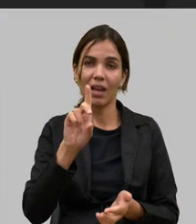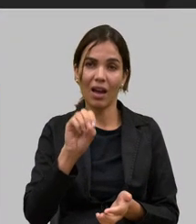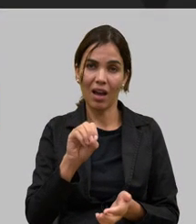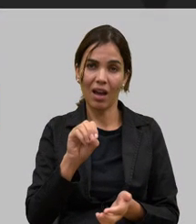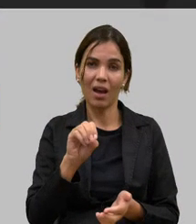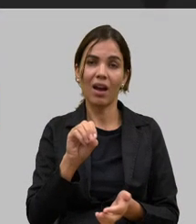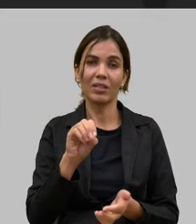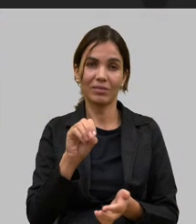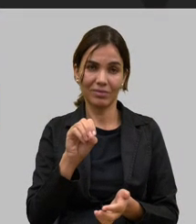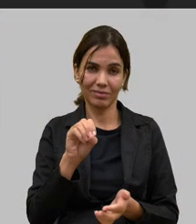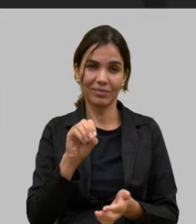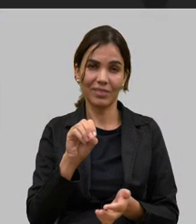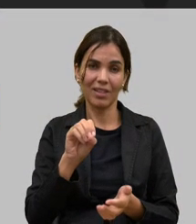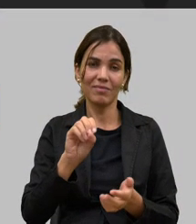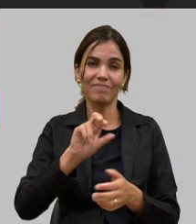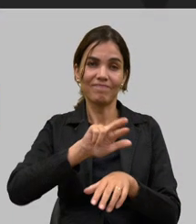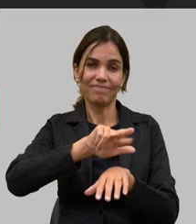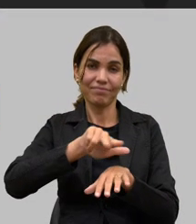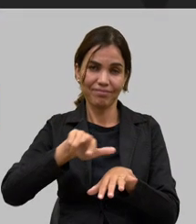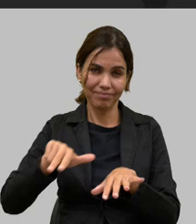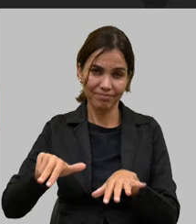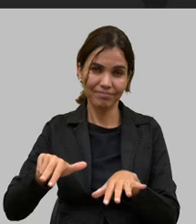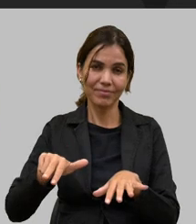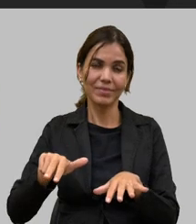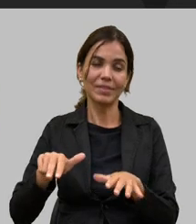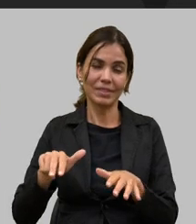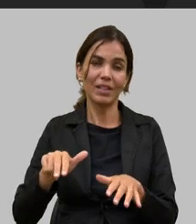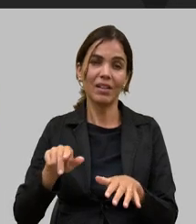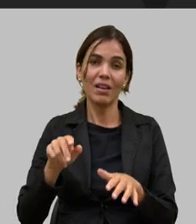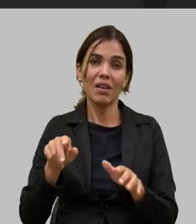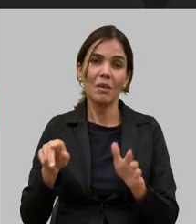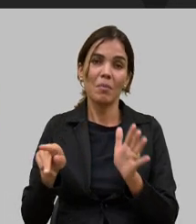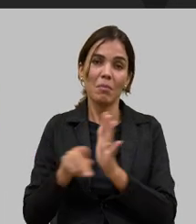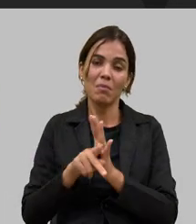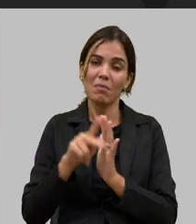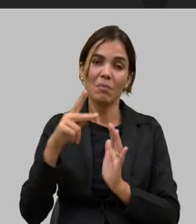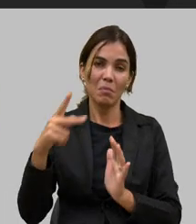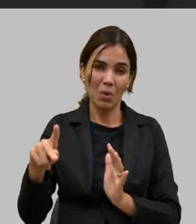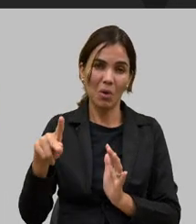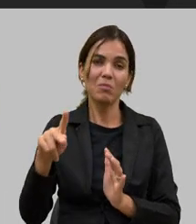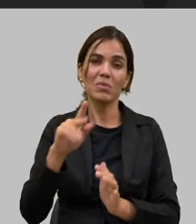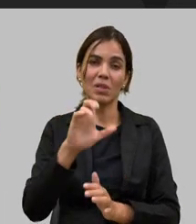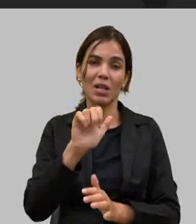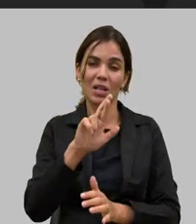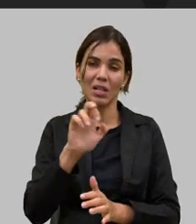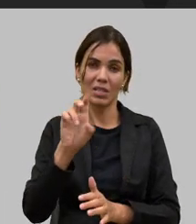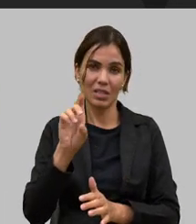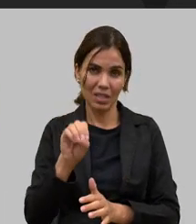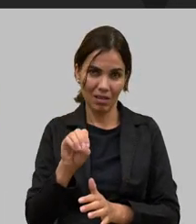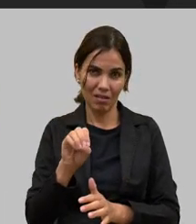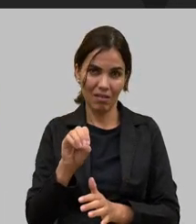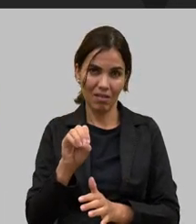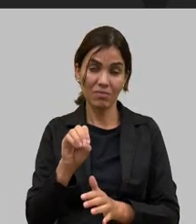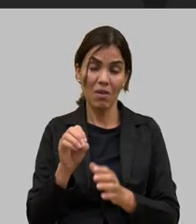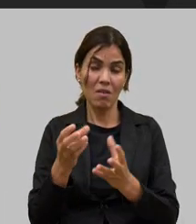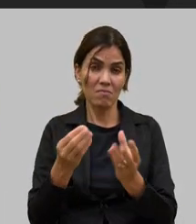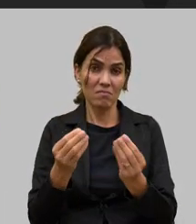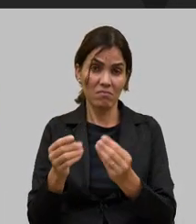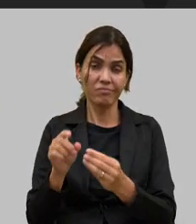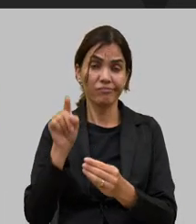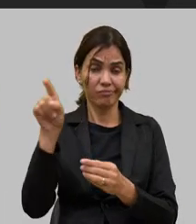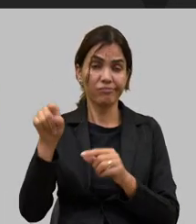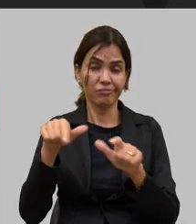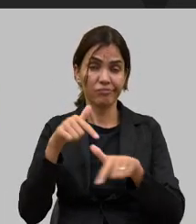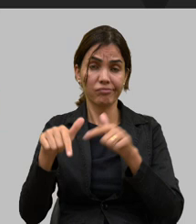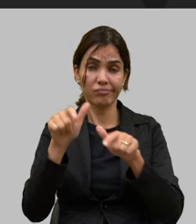Marolo nós temos outras frutas do Cerrado que podem ser exploradas muitos agricultores vivem do agroestrativismo e nós temos lá esse